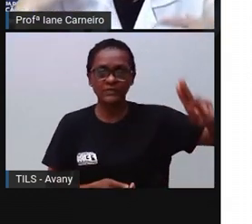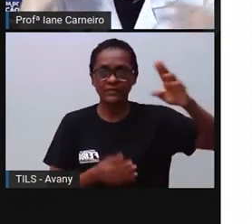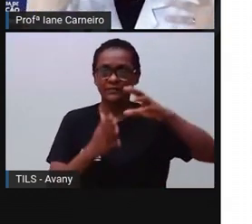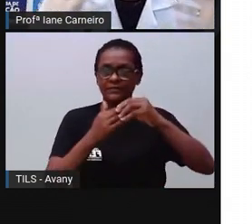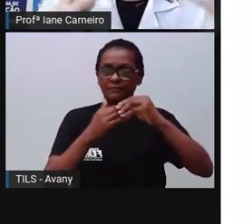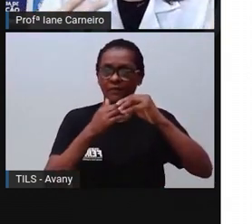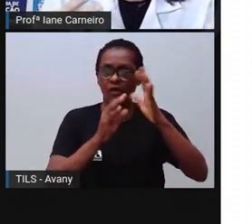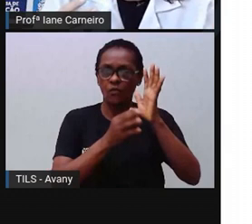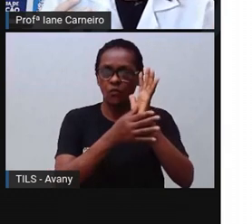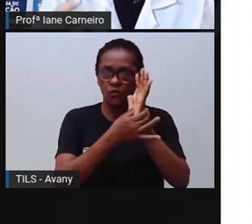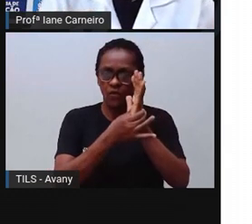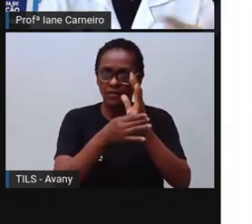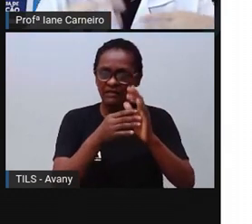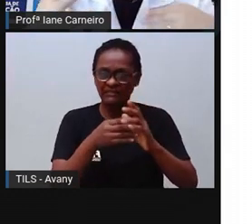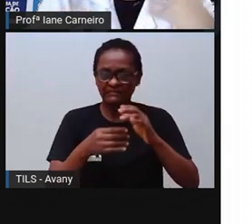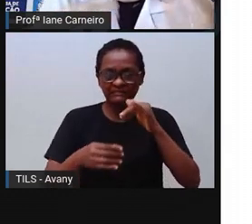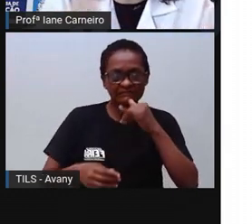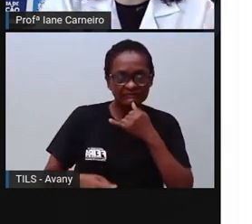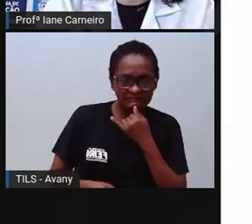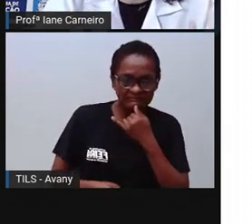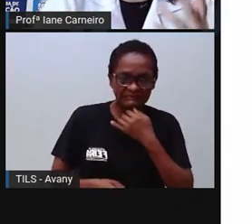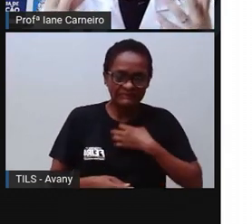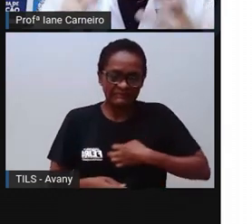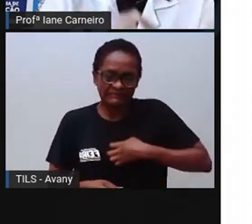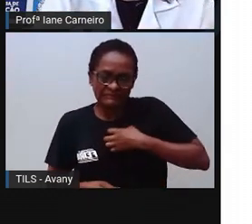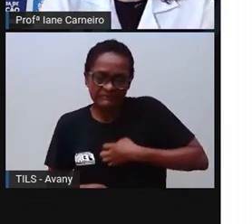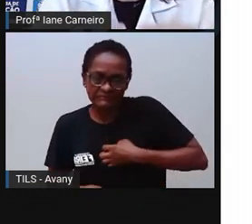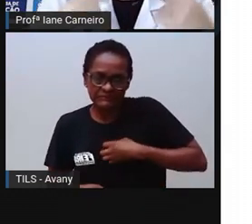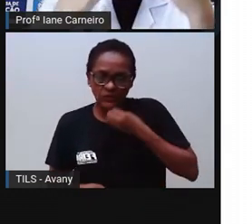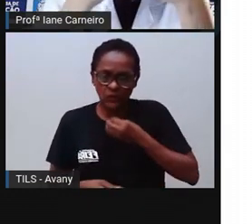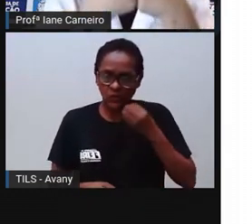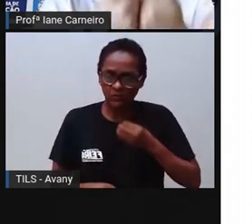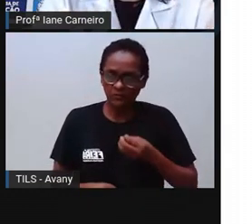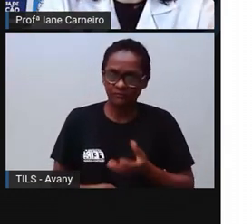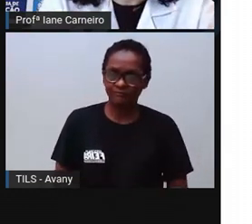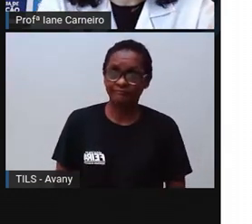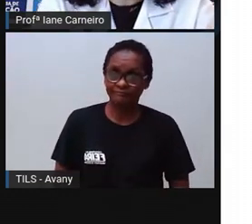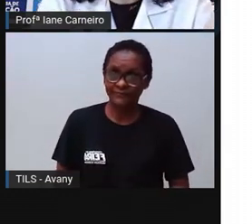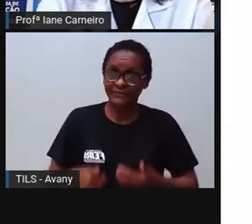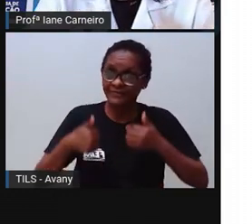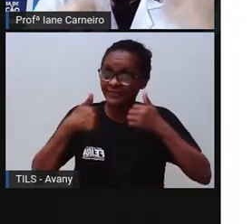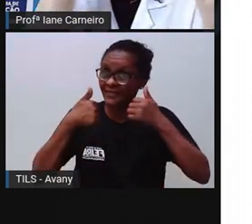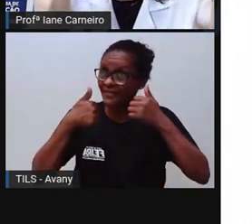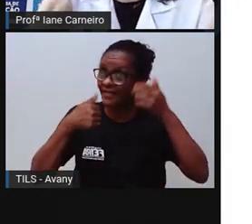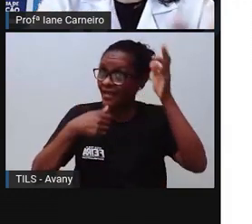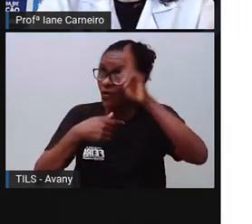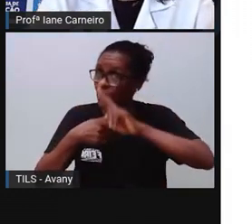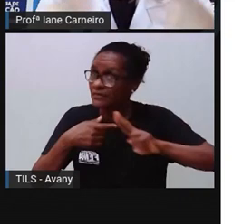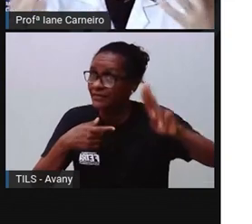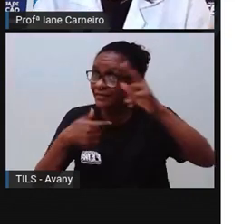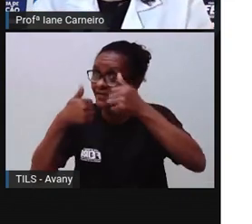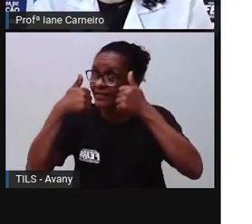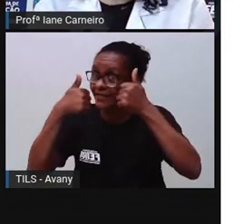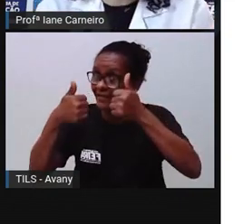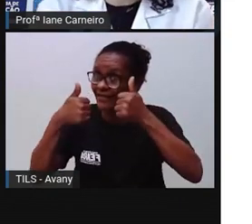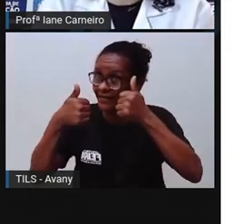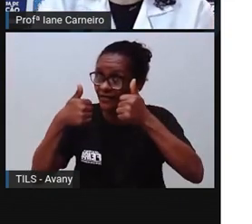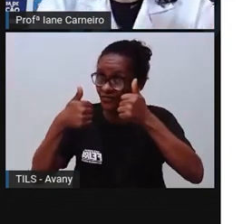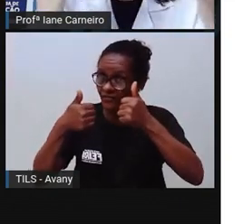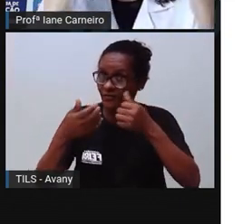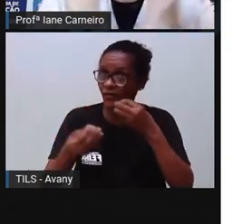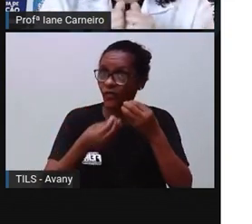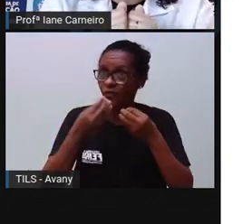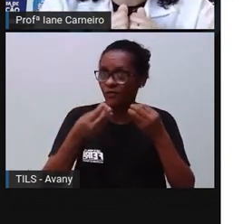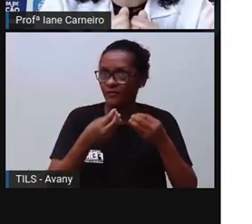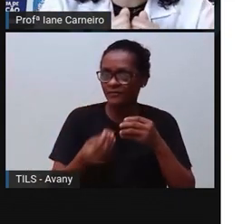quando estão chateadas, como é que elas podem usar as mãos de maneira legal, sem causar tristeza, nem dor na outra pessoa.